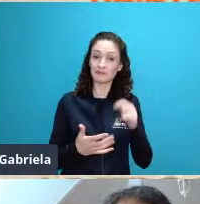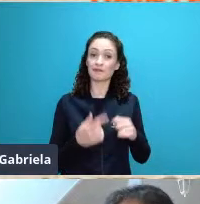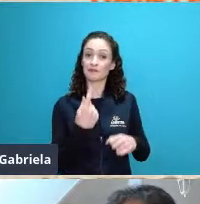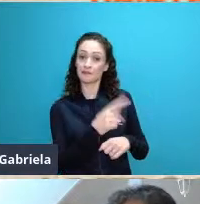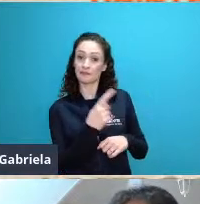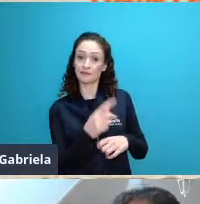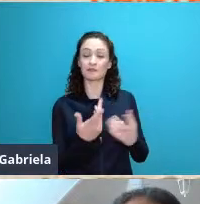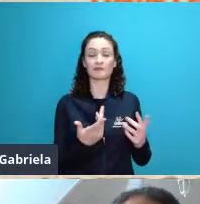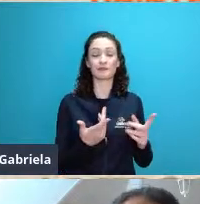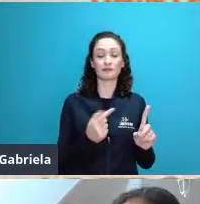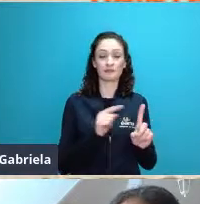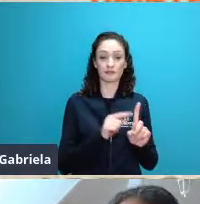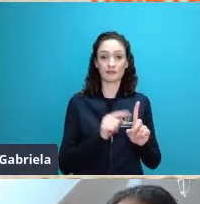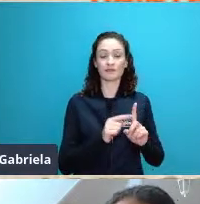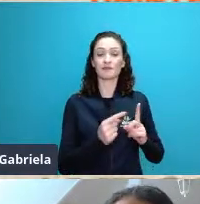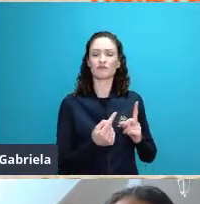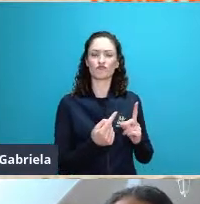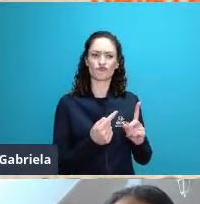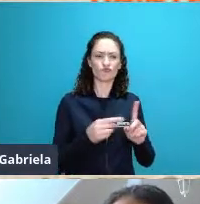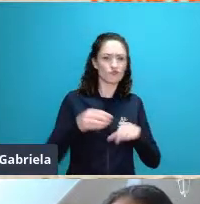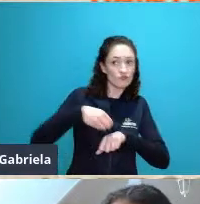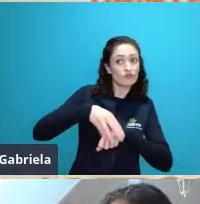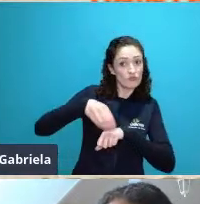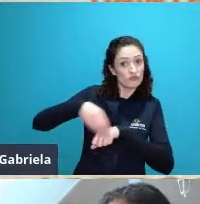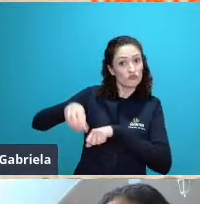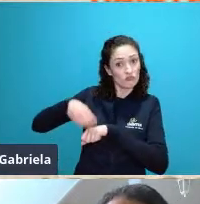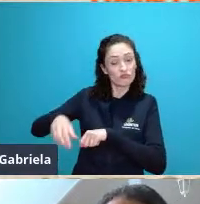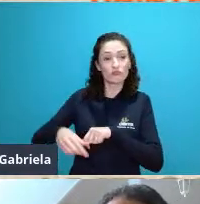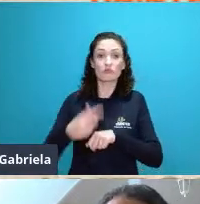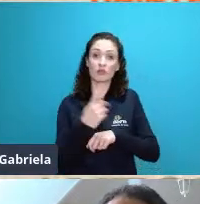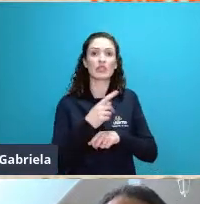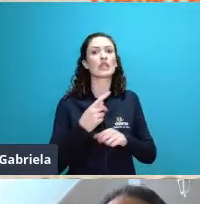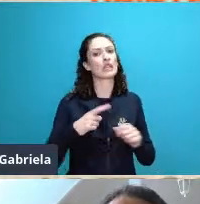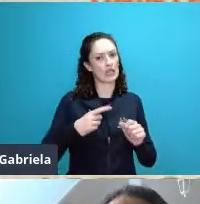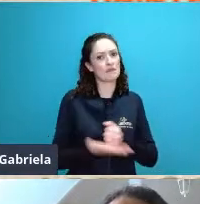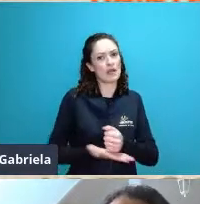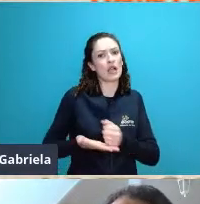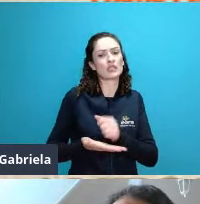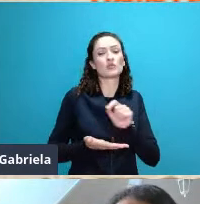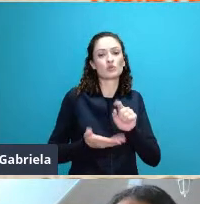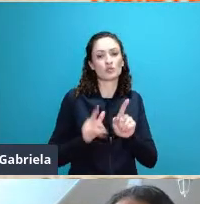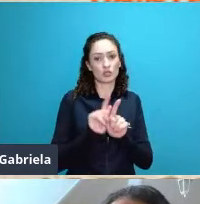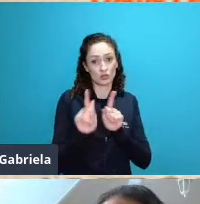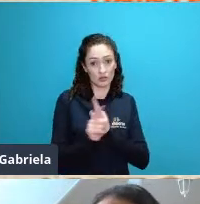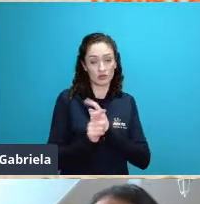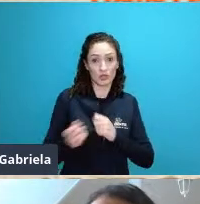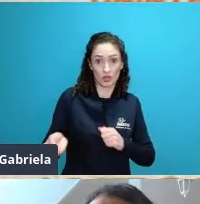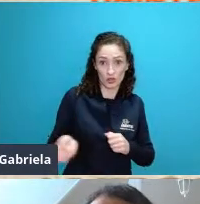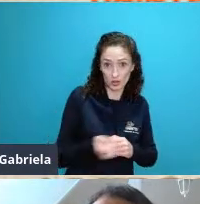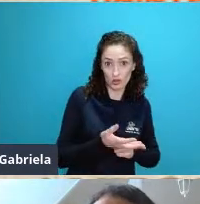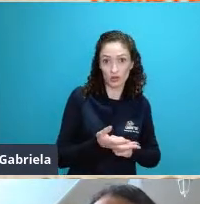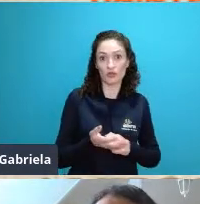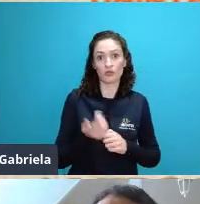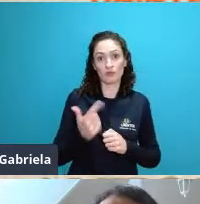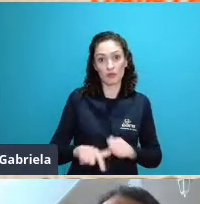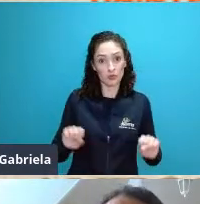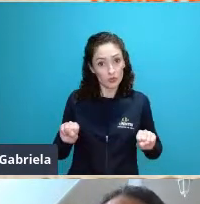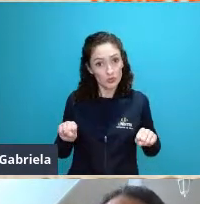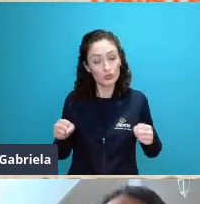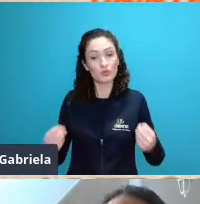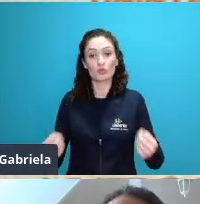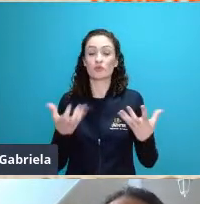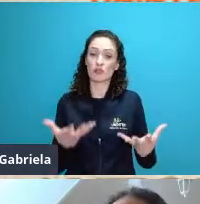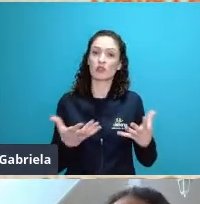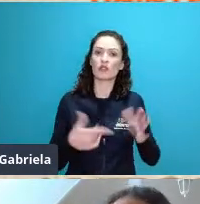foi muito pautada na difusão da nova geografia tentando trazer as ferramentas